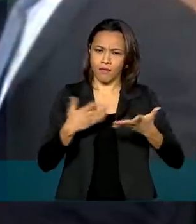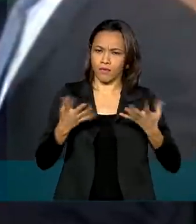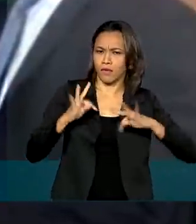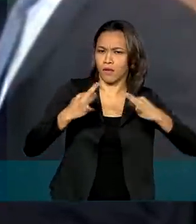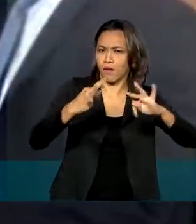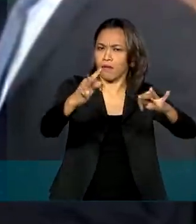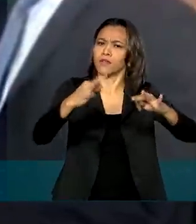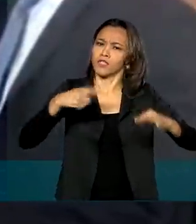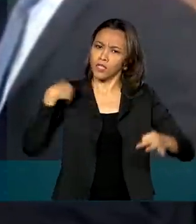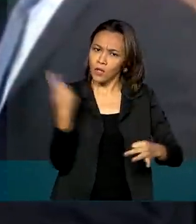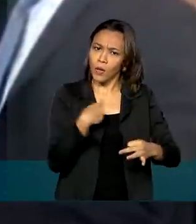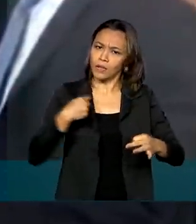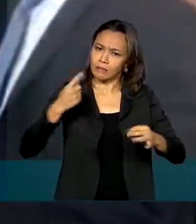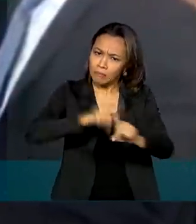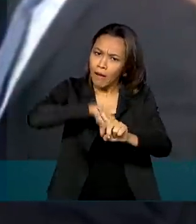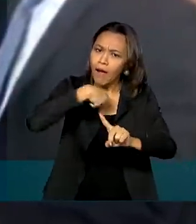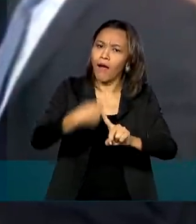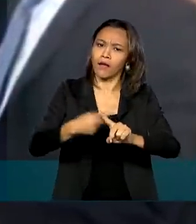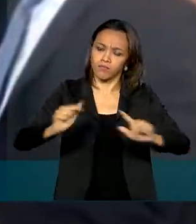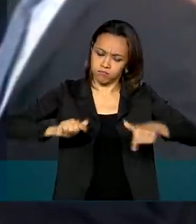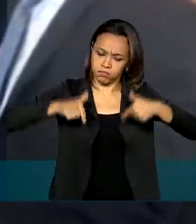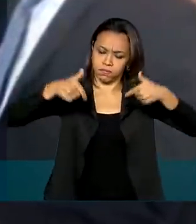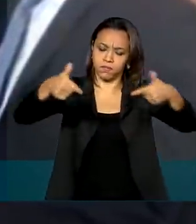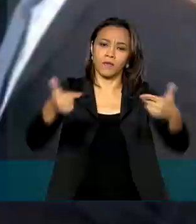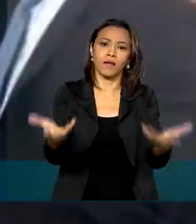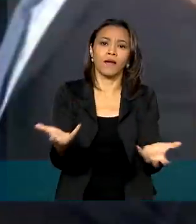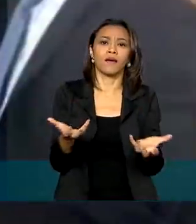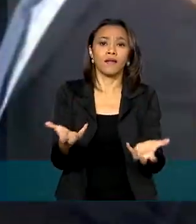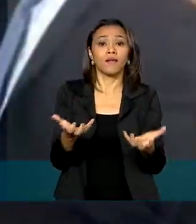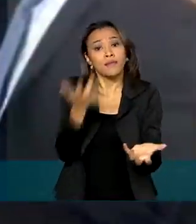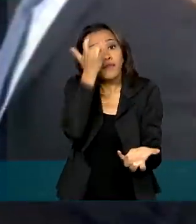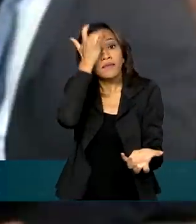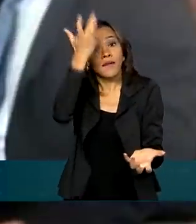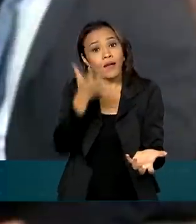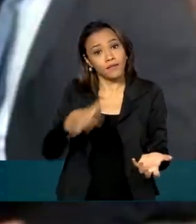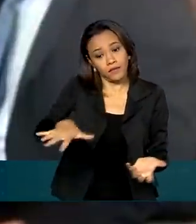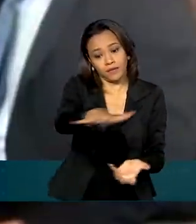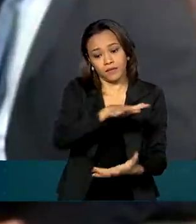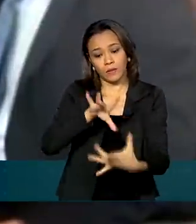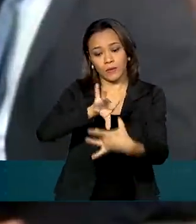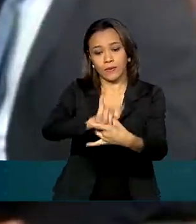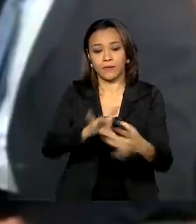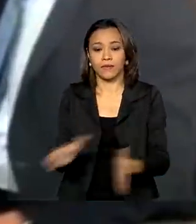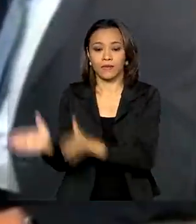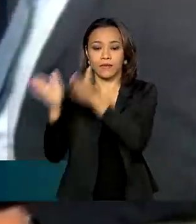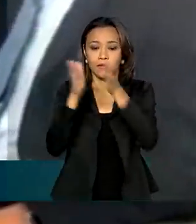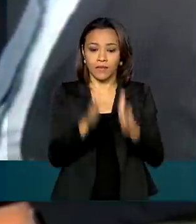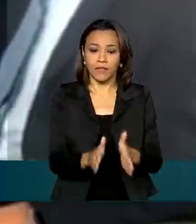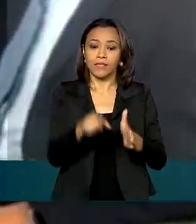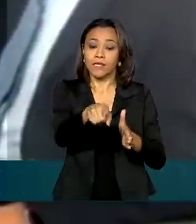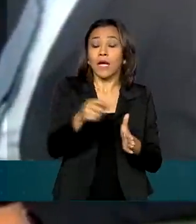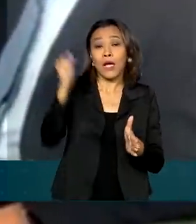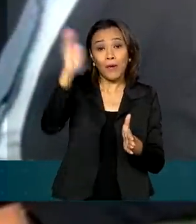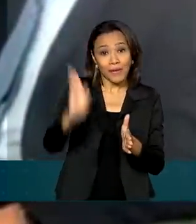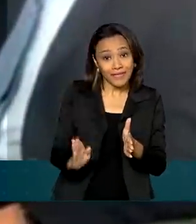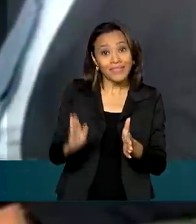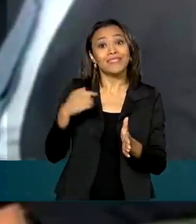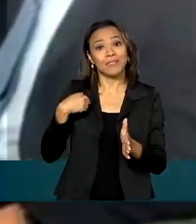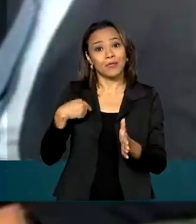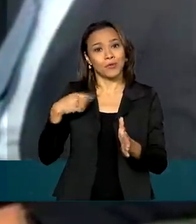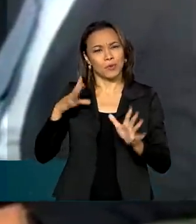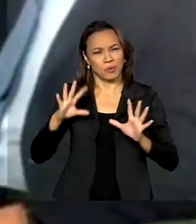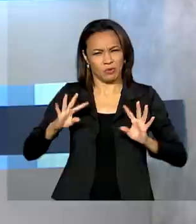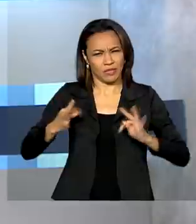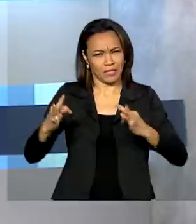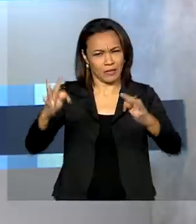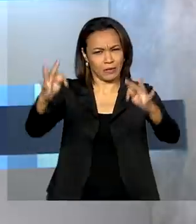mais ainda, facilitando o ambiente de negócios. É o Brasil entrando na revolução digital com toda